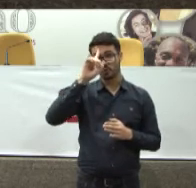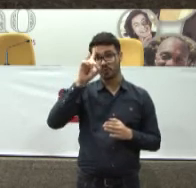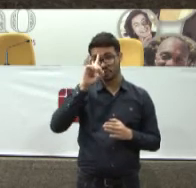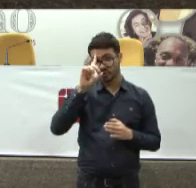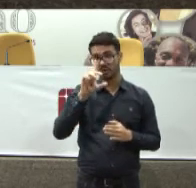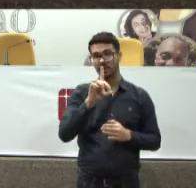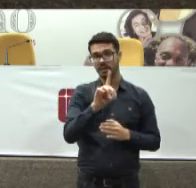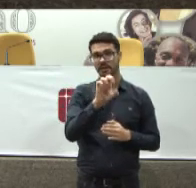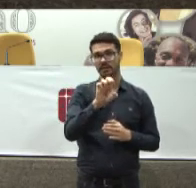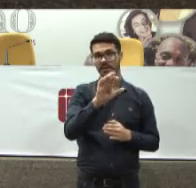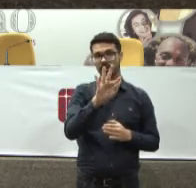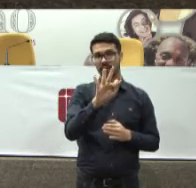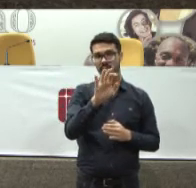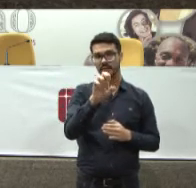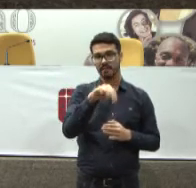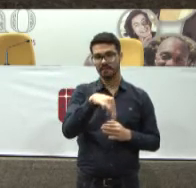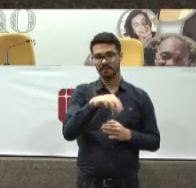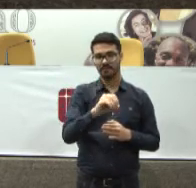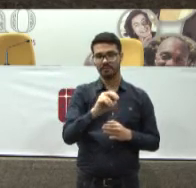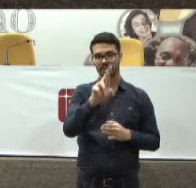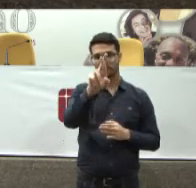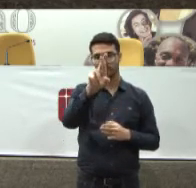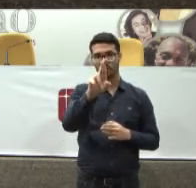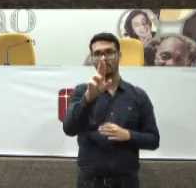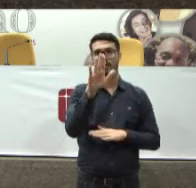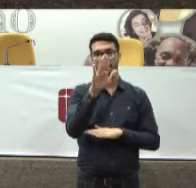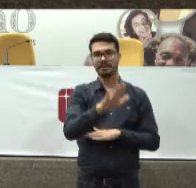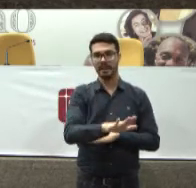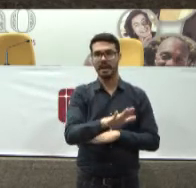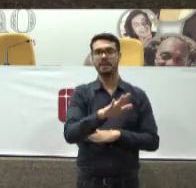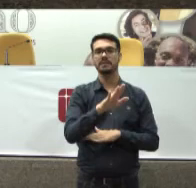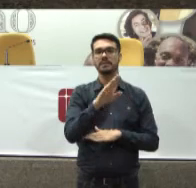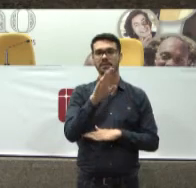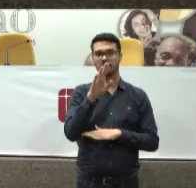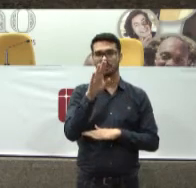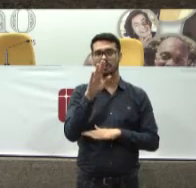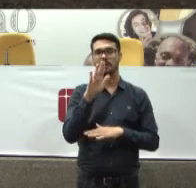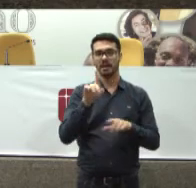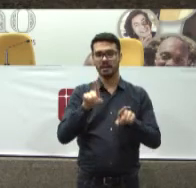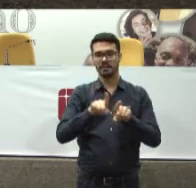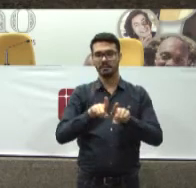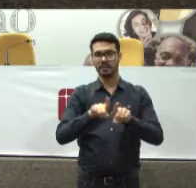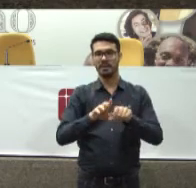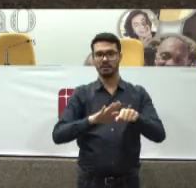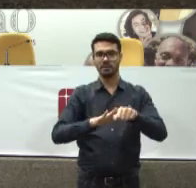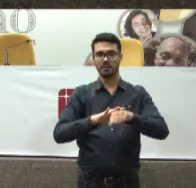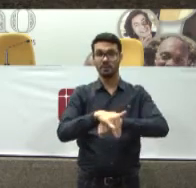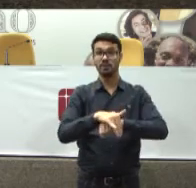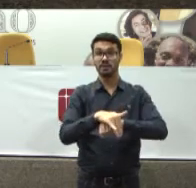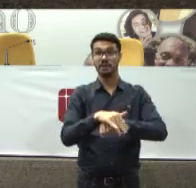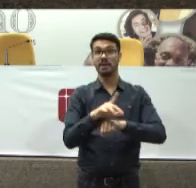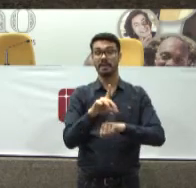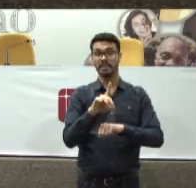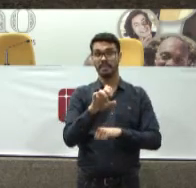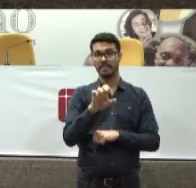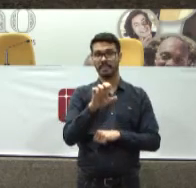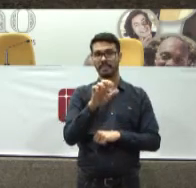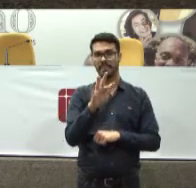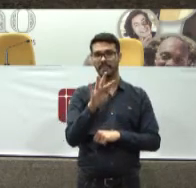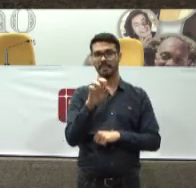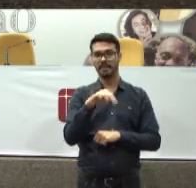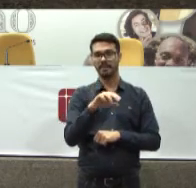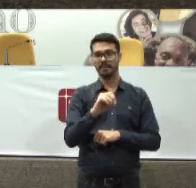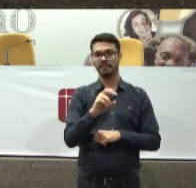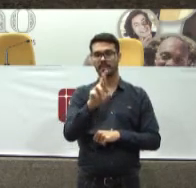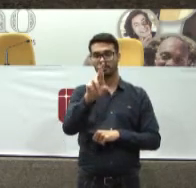turno matutino Início vespertino E vespertino Até o noturno Um defensor E uma equipe Tem